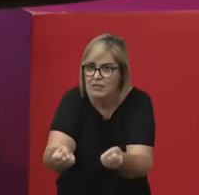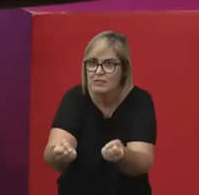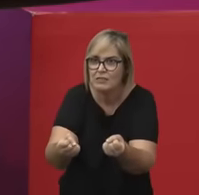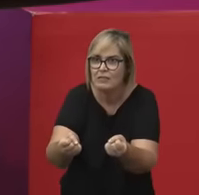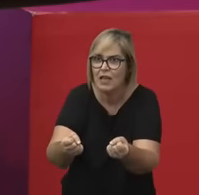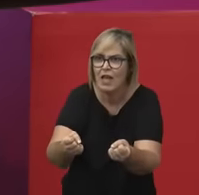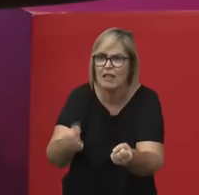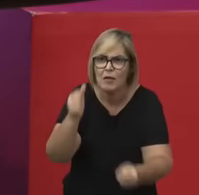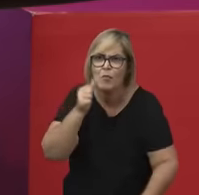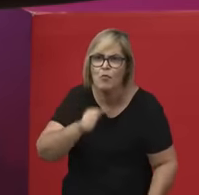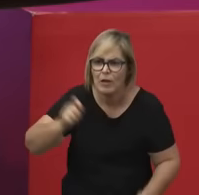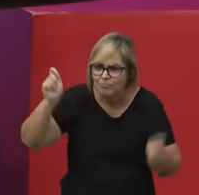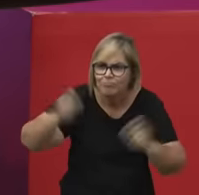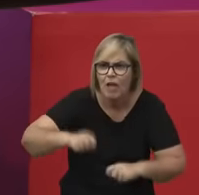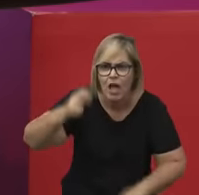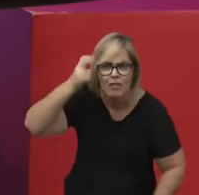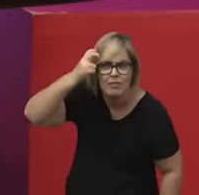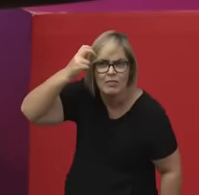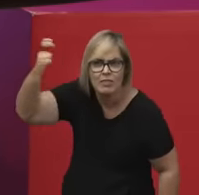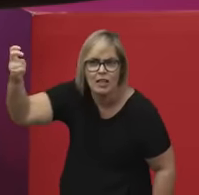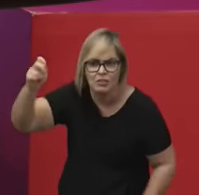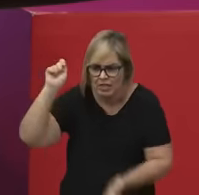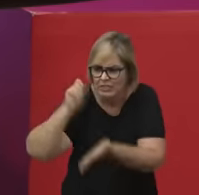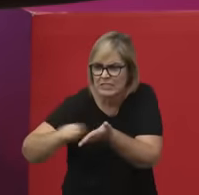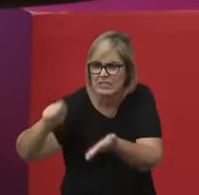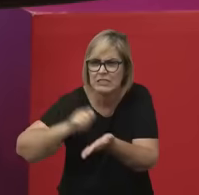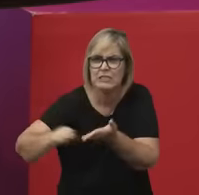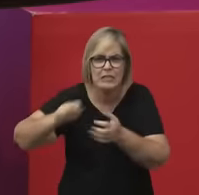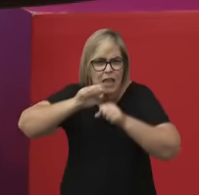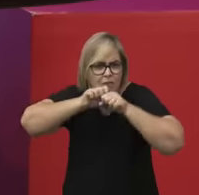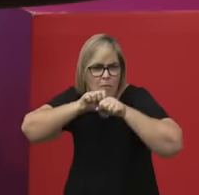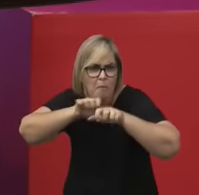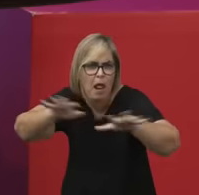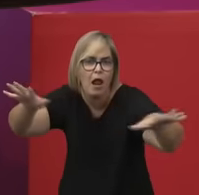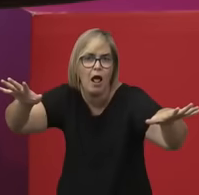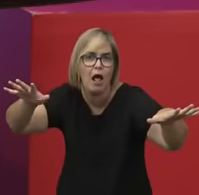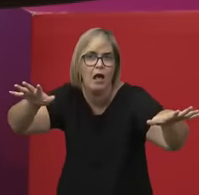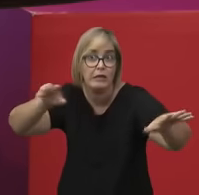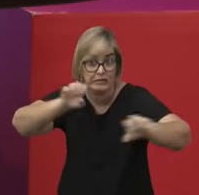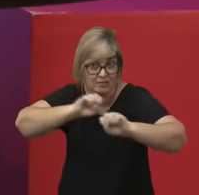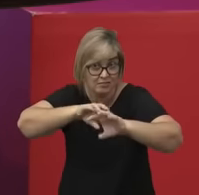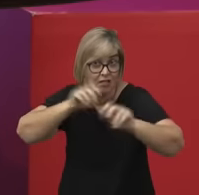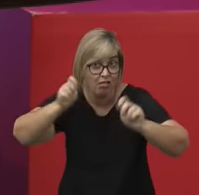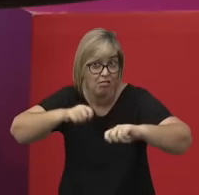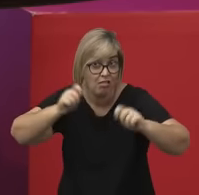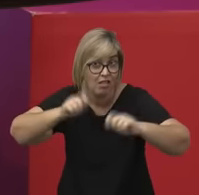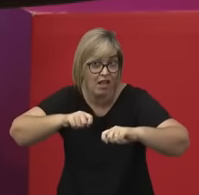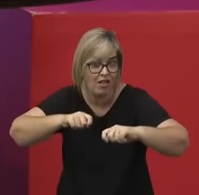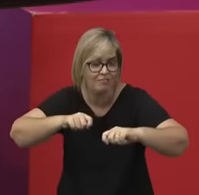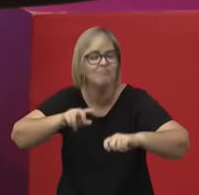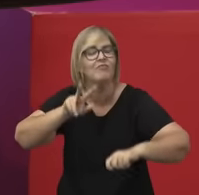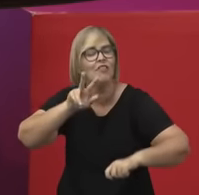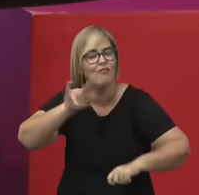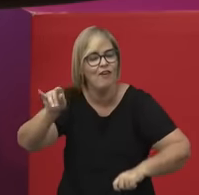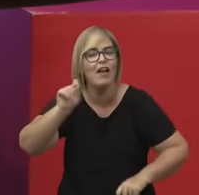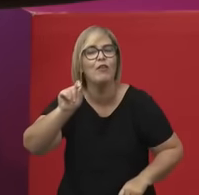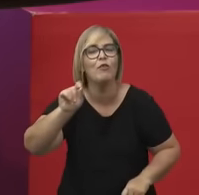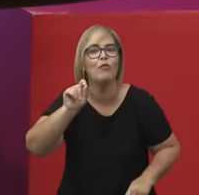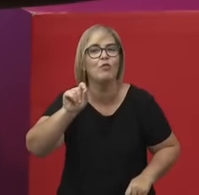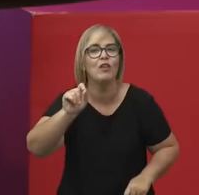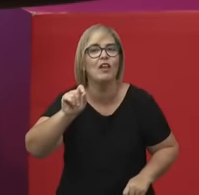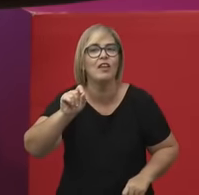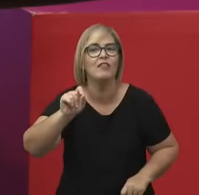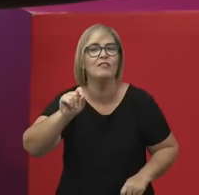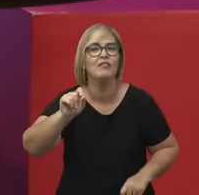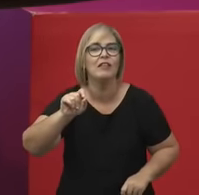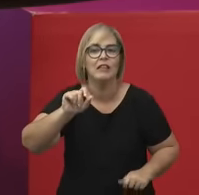racionais que fazem, podem fazer filosofia e podem ensinar filosofia, isso vai exigir uma revolução